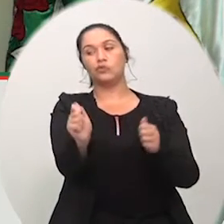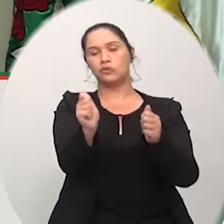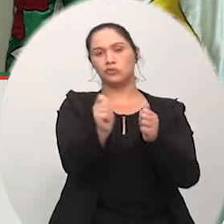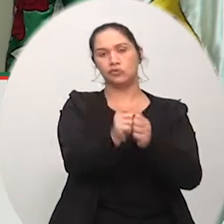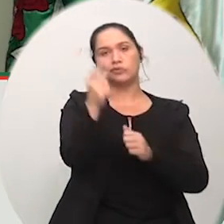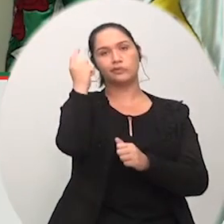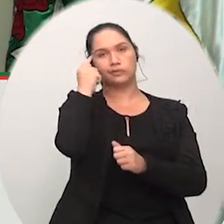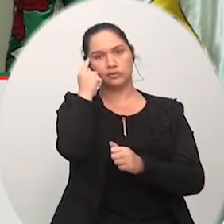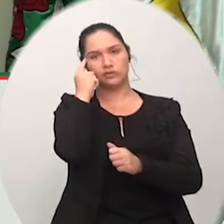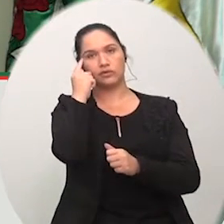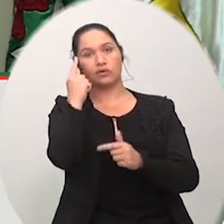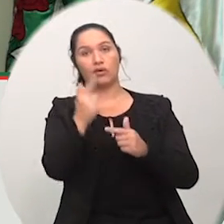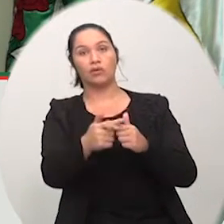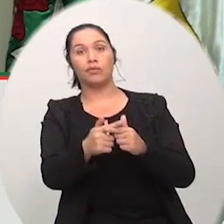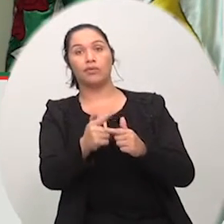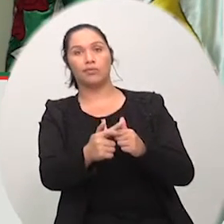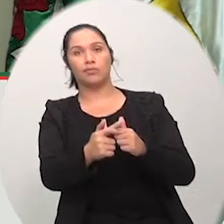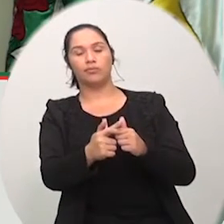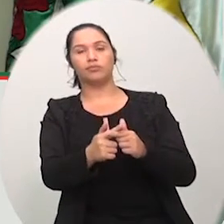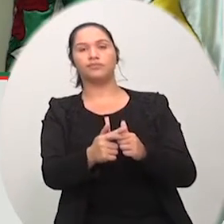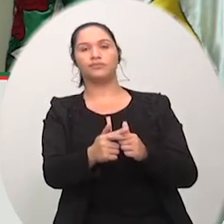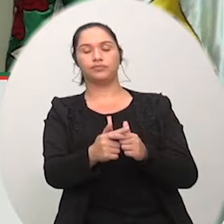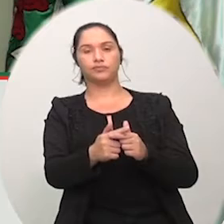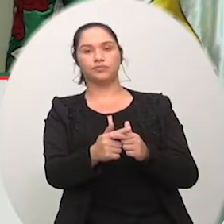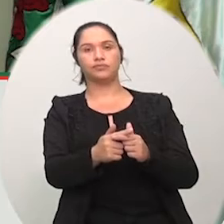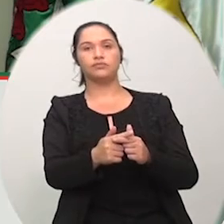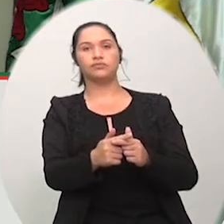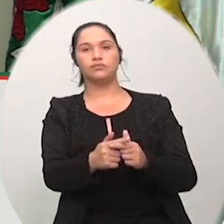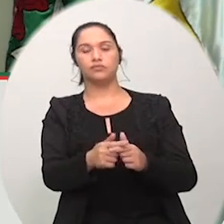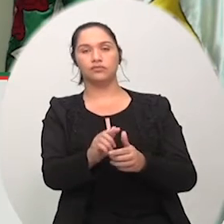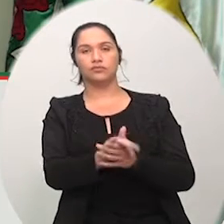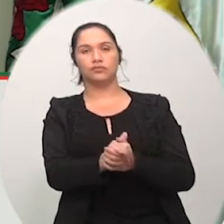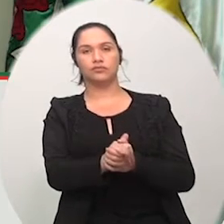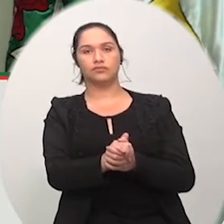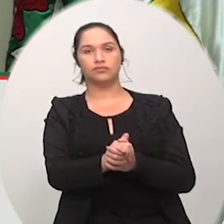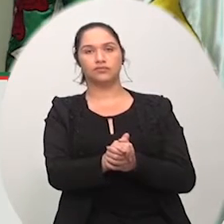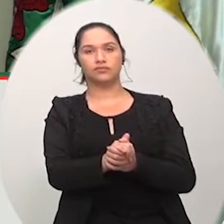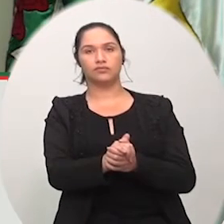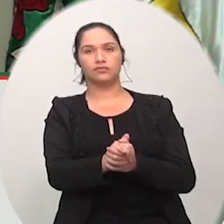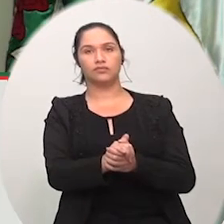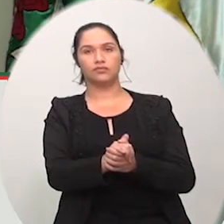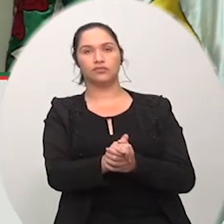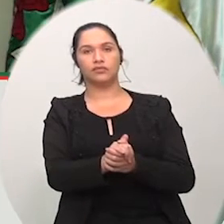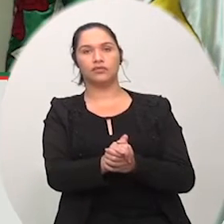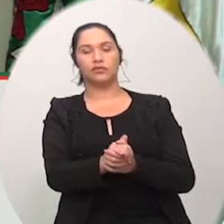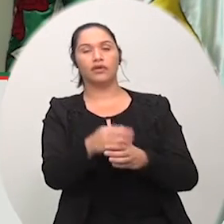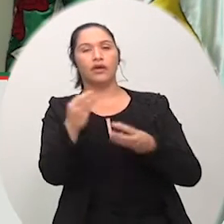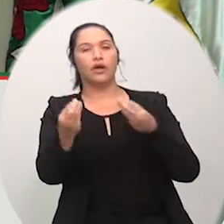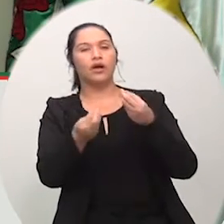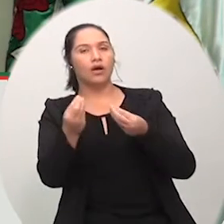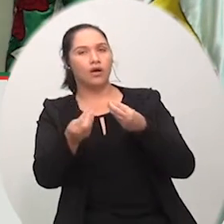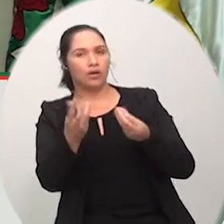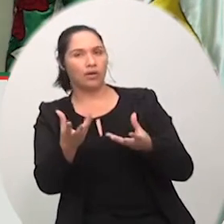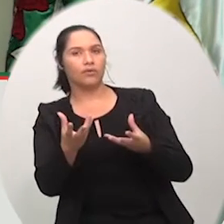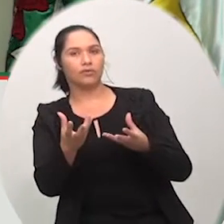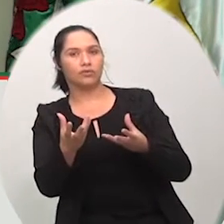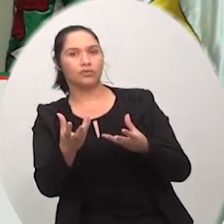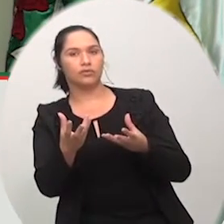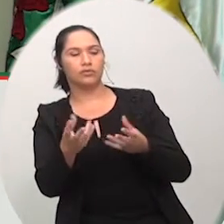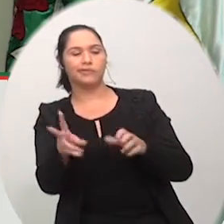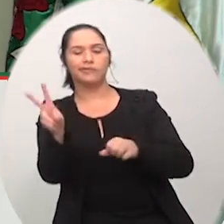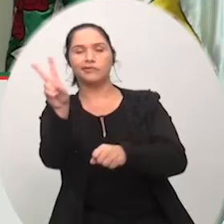incompetência do Estado em administrar está demonstrada em todos os contratos públicos que nós temos,